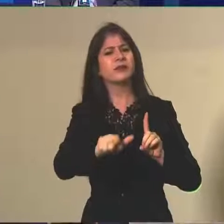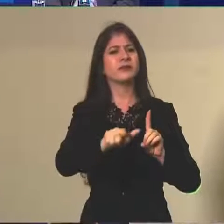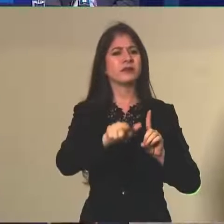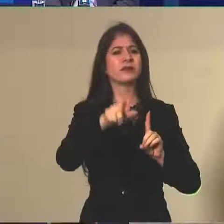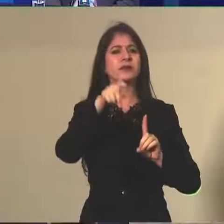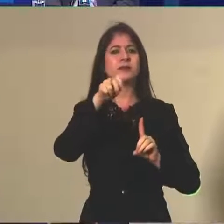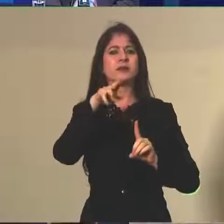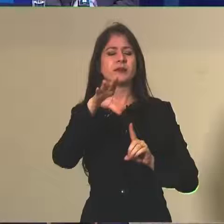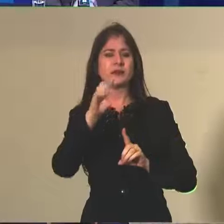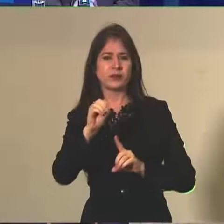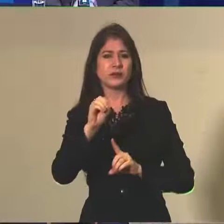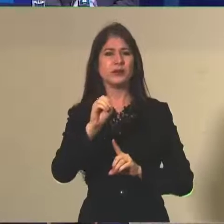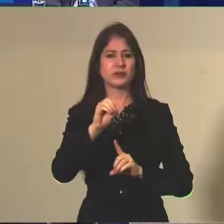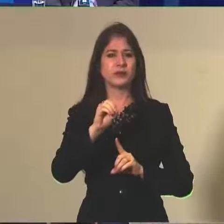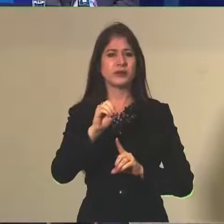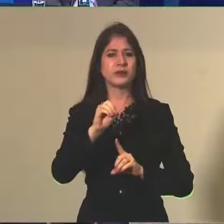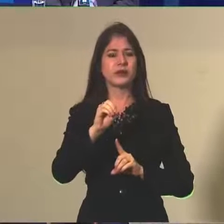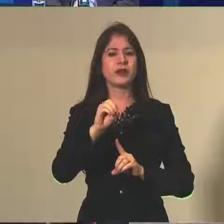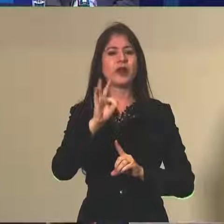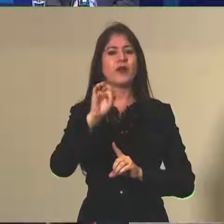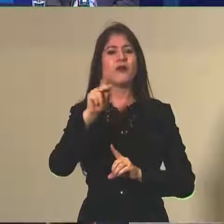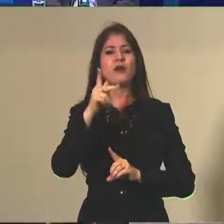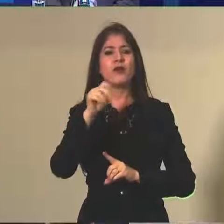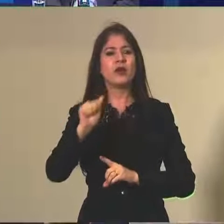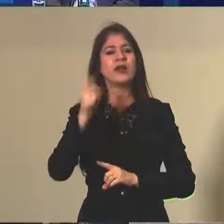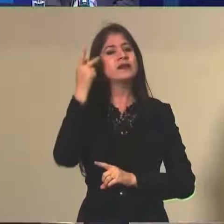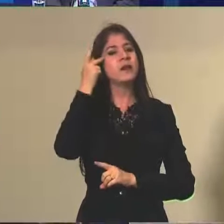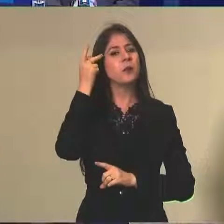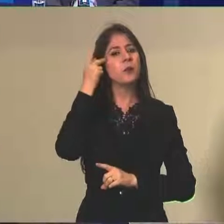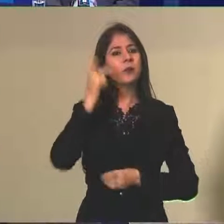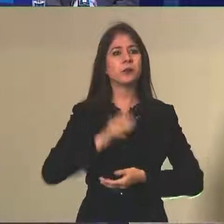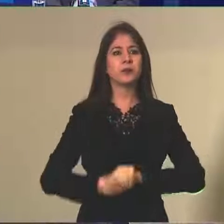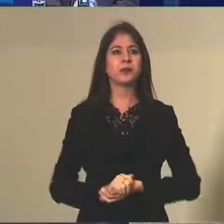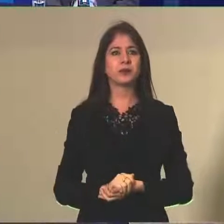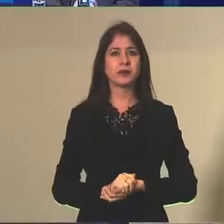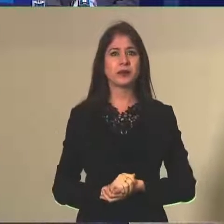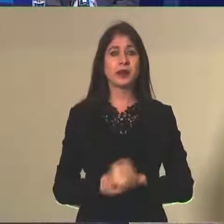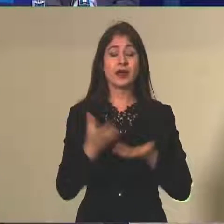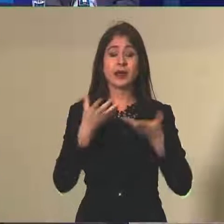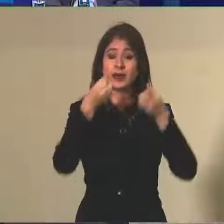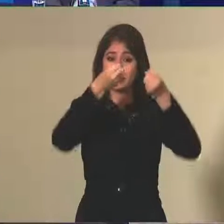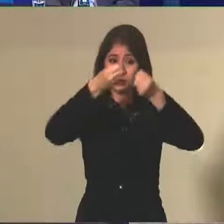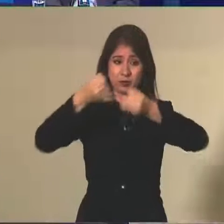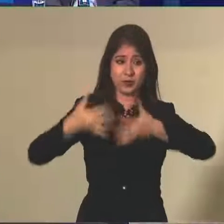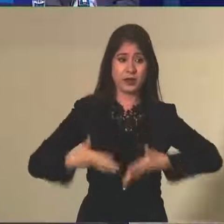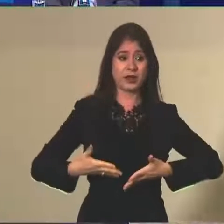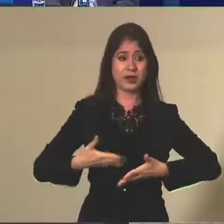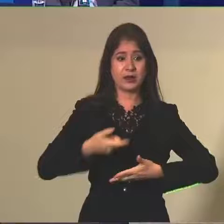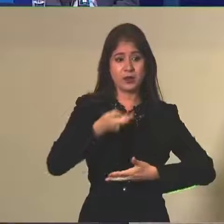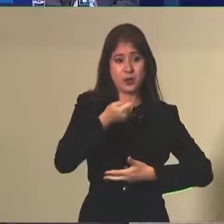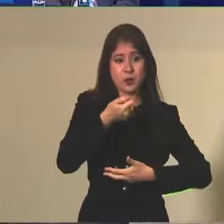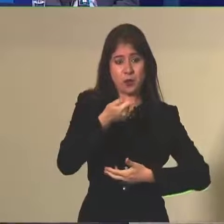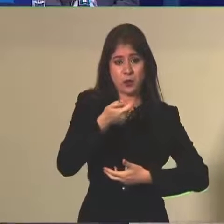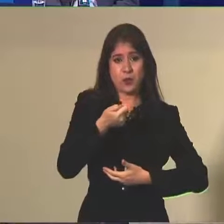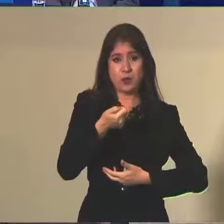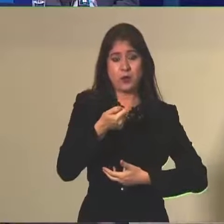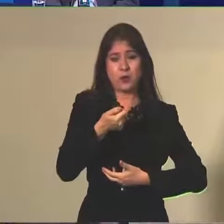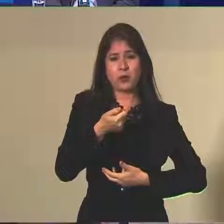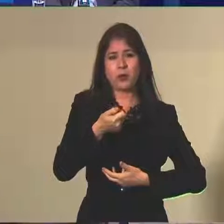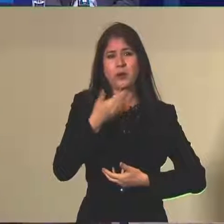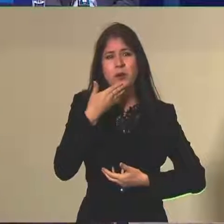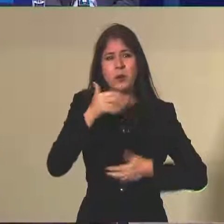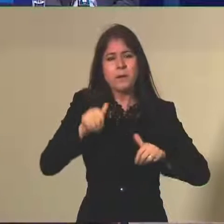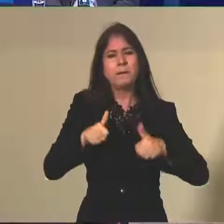Saldanha, da Folha de São Paulo, aqui, desculpa, não me apresentei. Gostaria que o senhor explicasse um pouco melhor essa investigação que o senhor